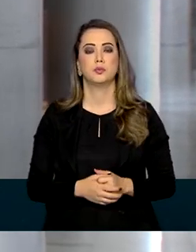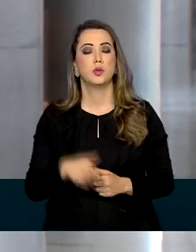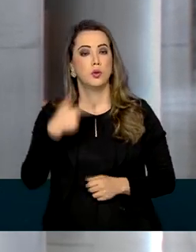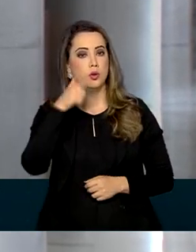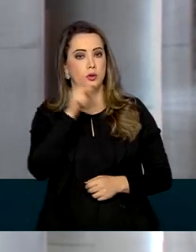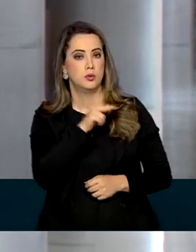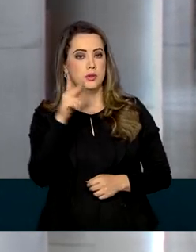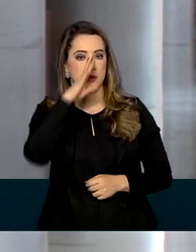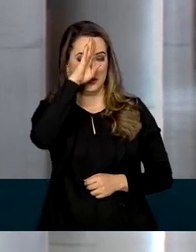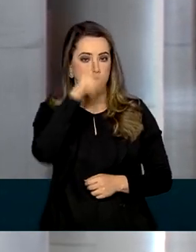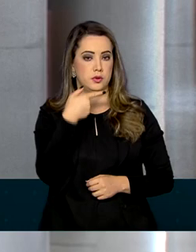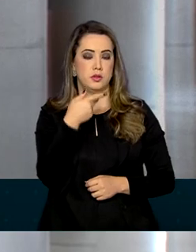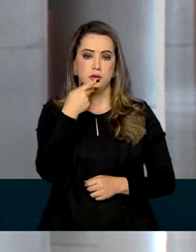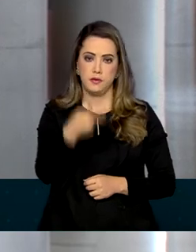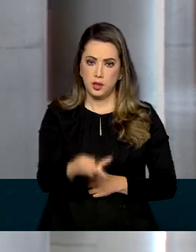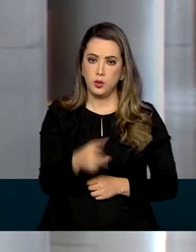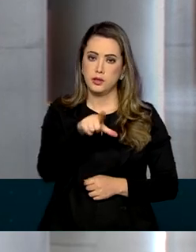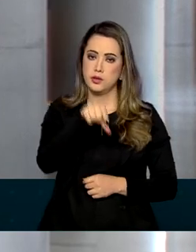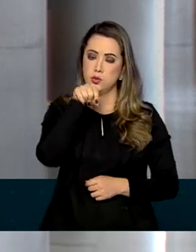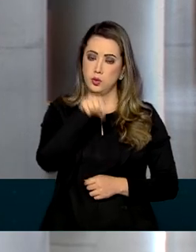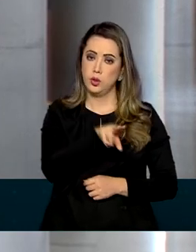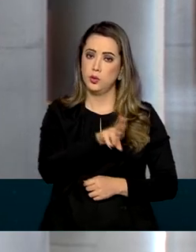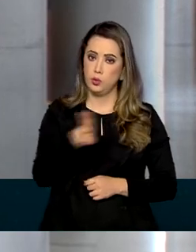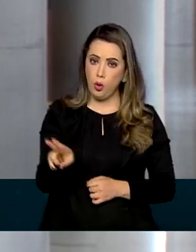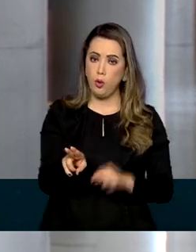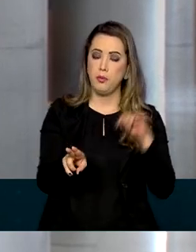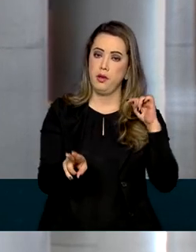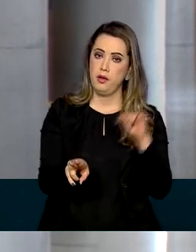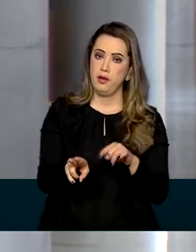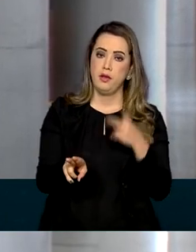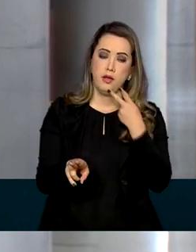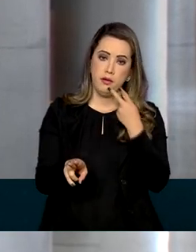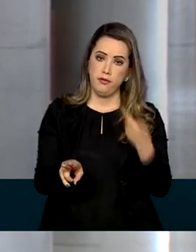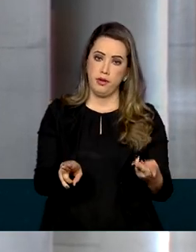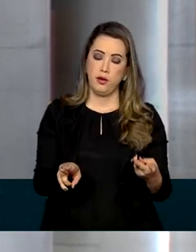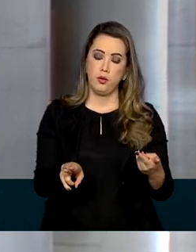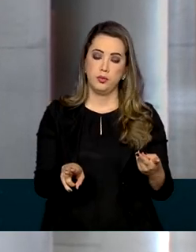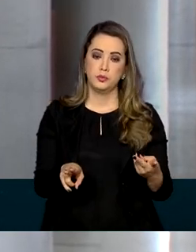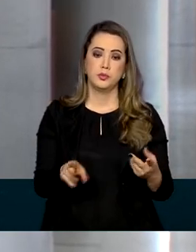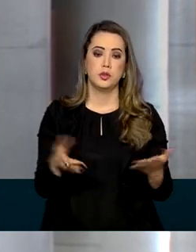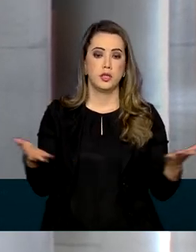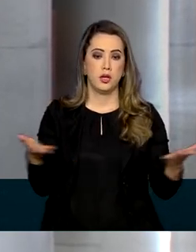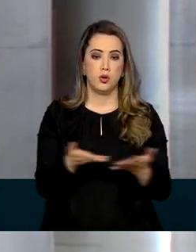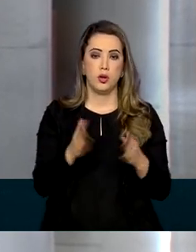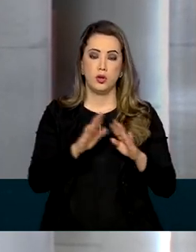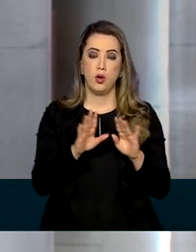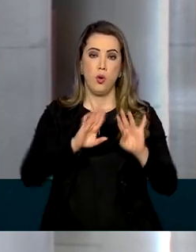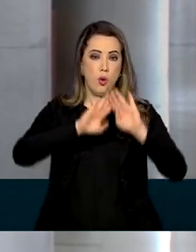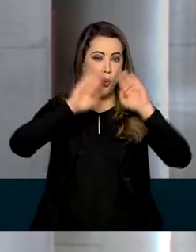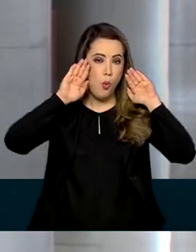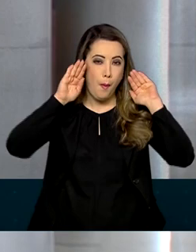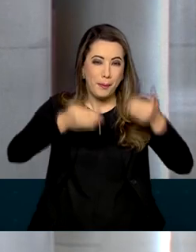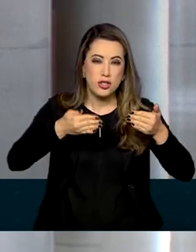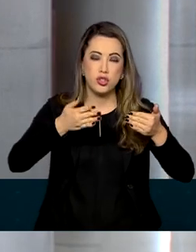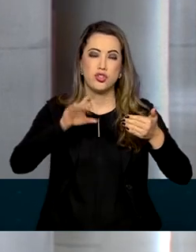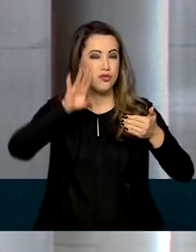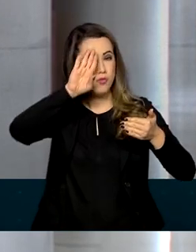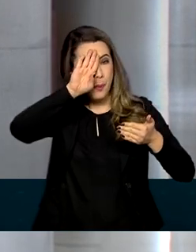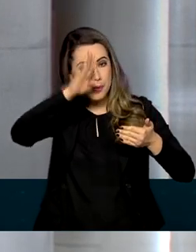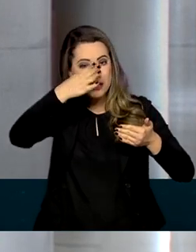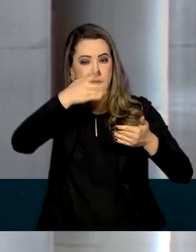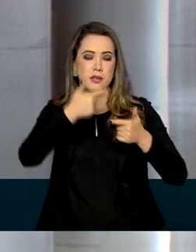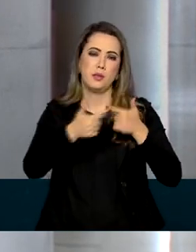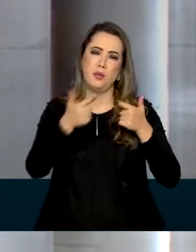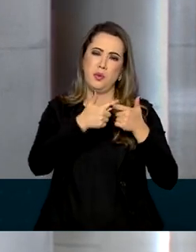Bolsonaro comentou essa indicação e ele disse que agora o ministro vai ter como foco cuidado as questões relativas ao vírus,